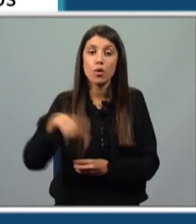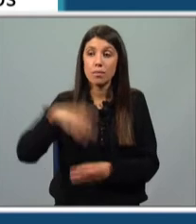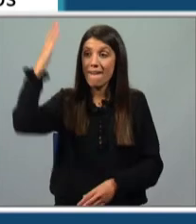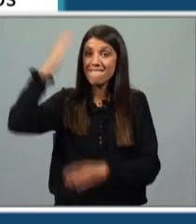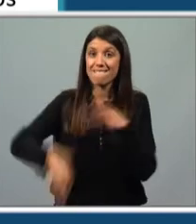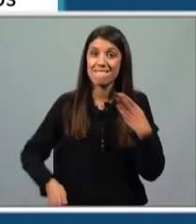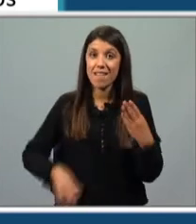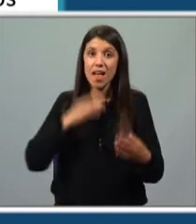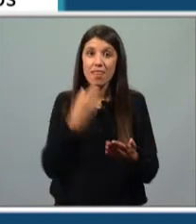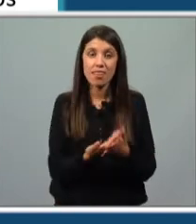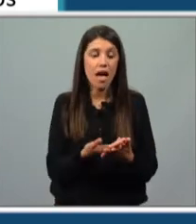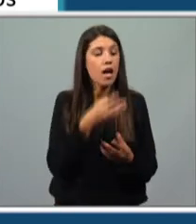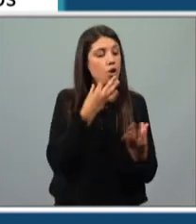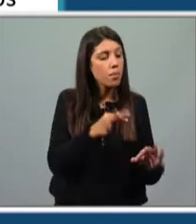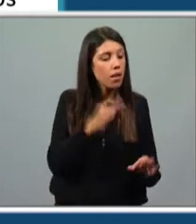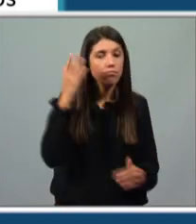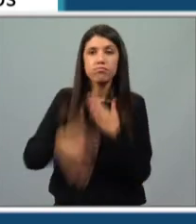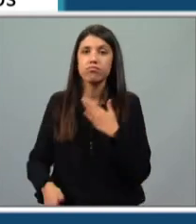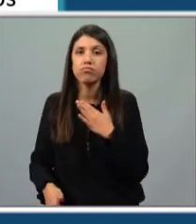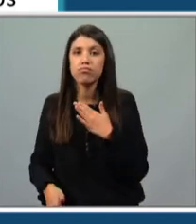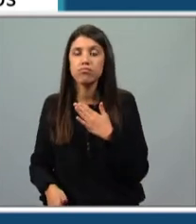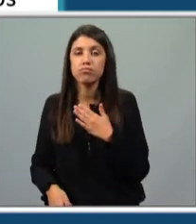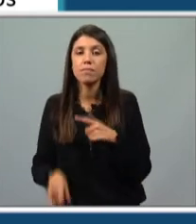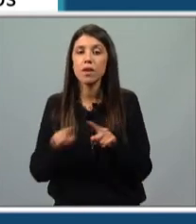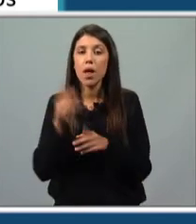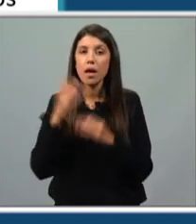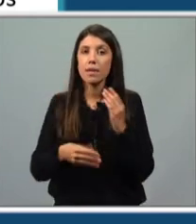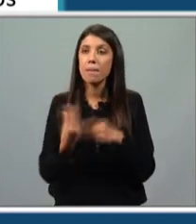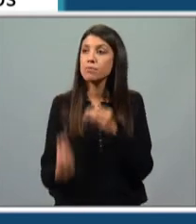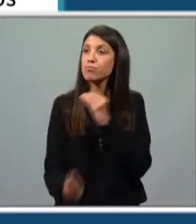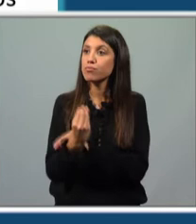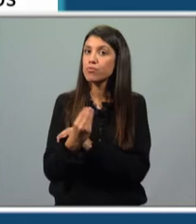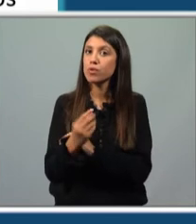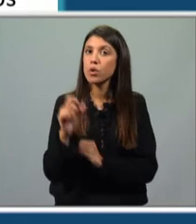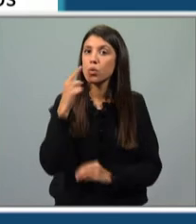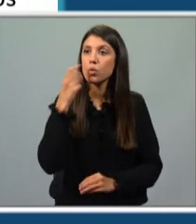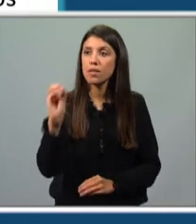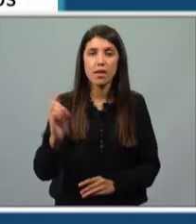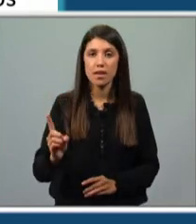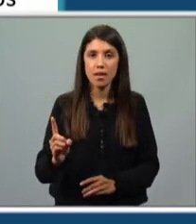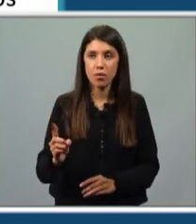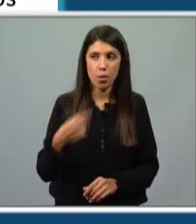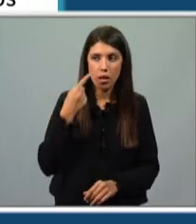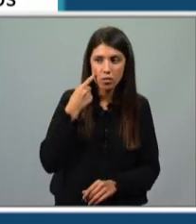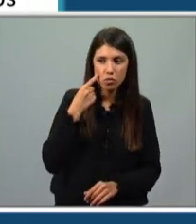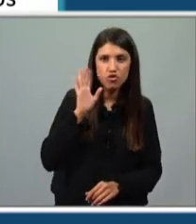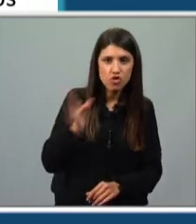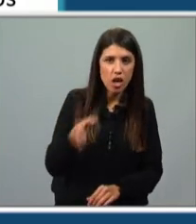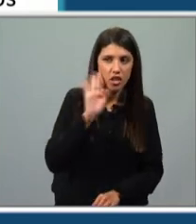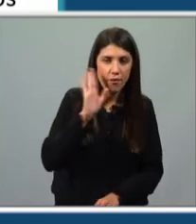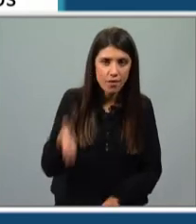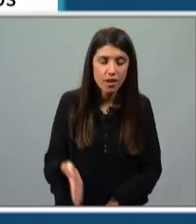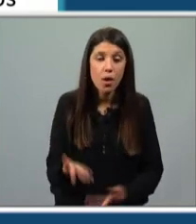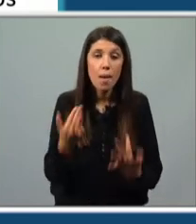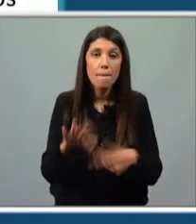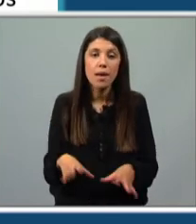repentino que vai perturbar a normalidade. É repentino, mas não é original. Isto eles antecipam que já teria acontecido. E temos